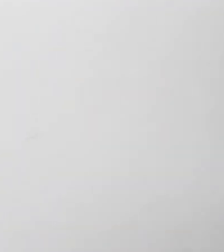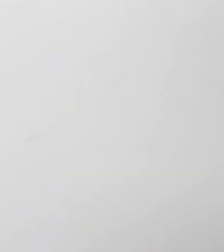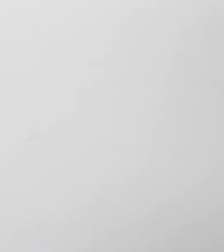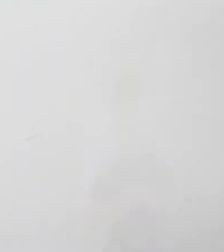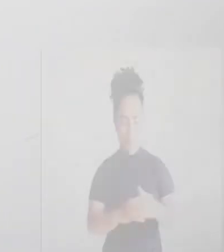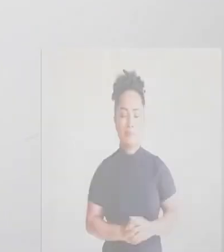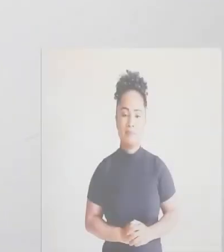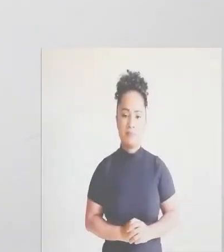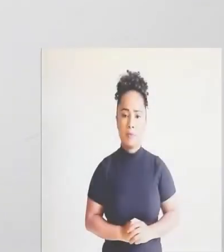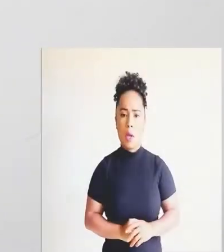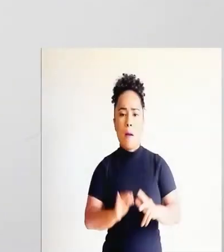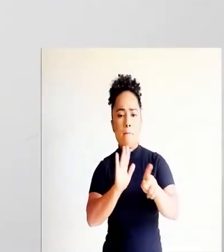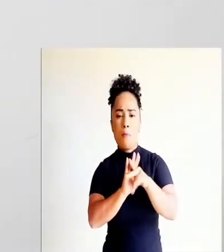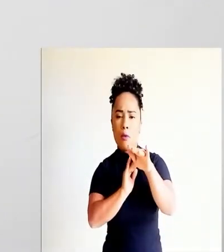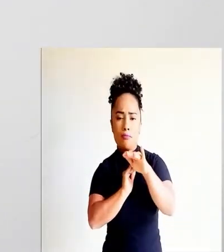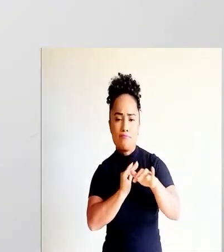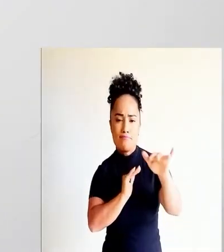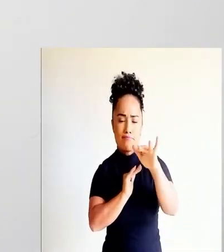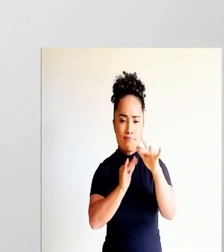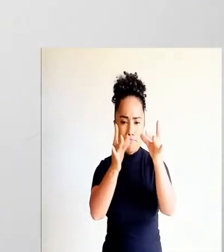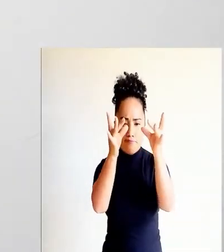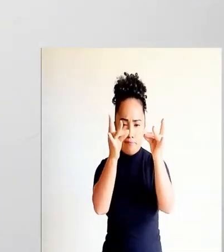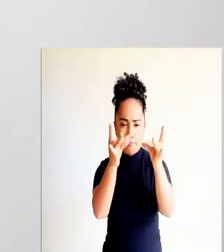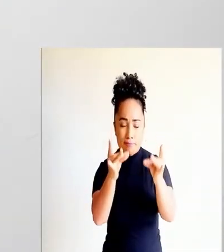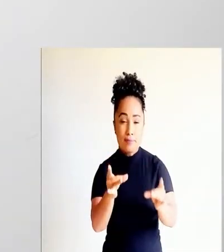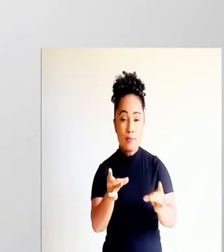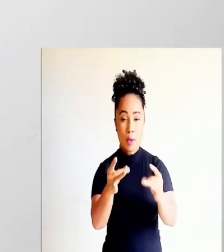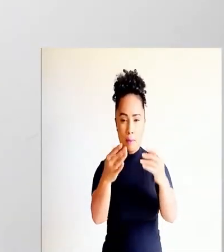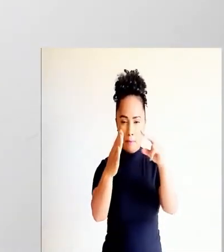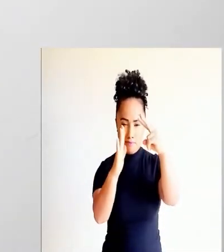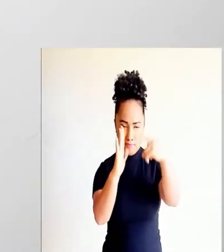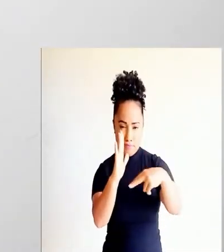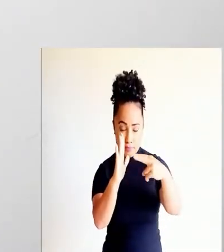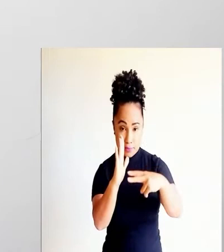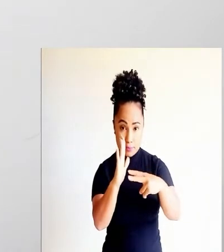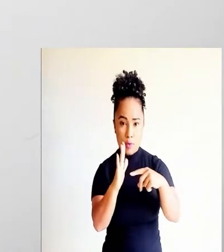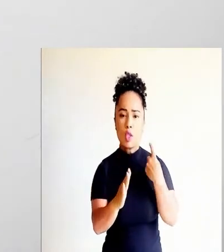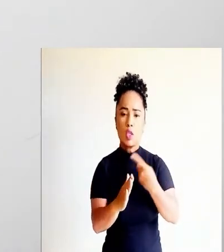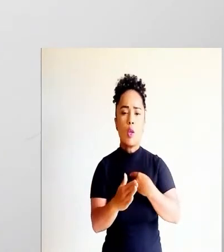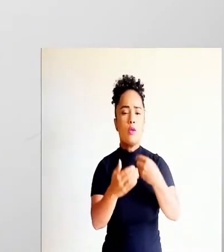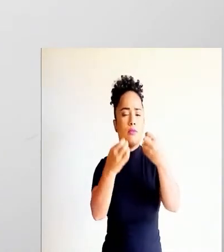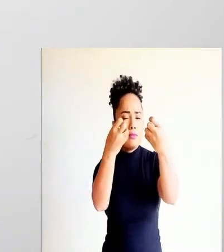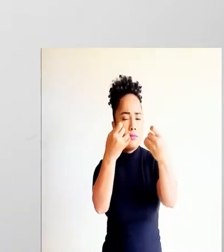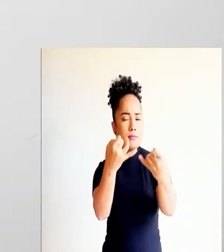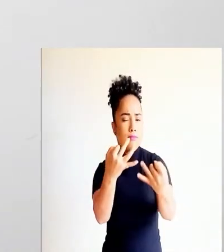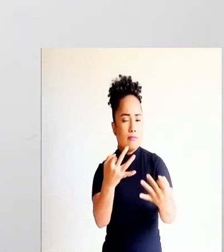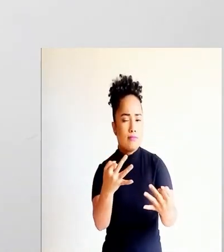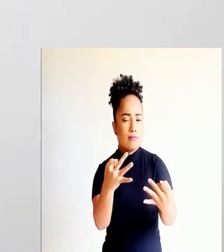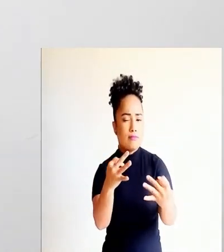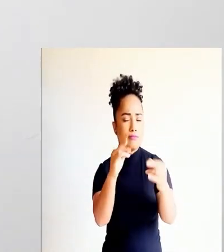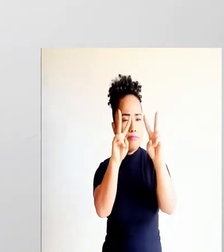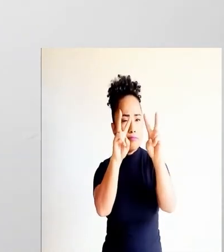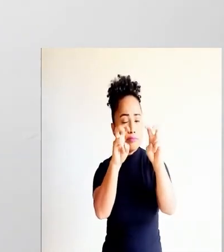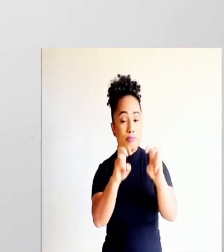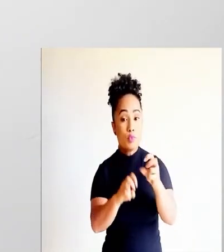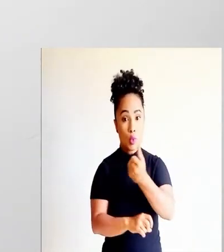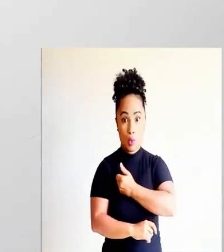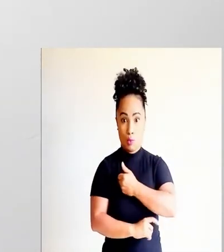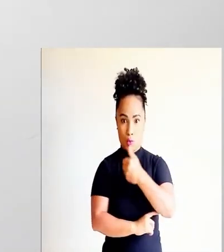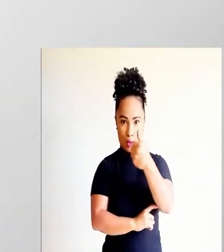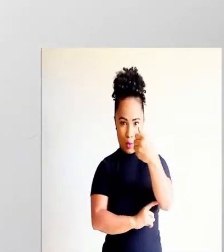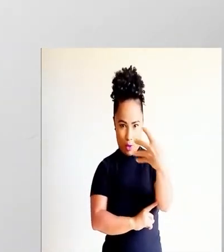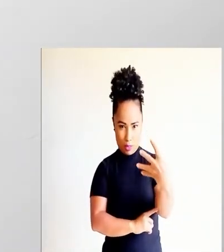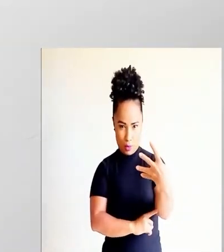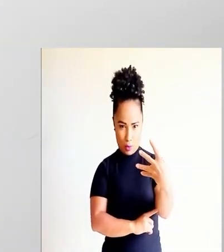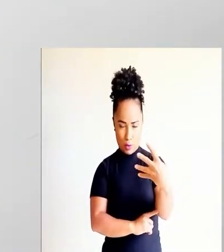Dentro dos procedimentos de leitura, nós vamos falar do descritor 14, que é distinguir um fato